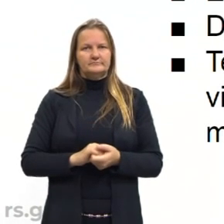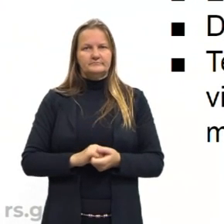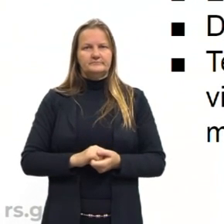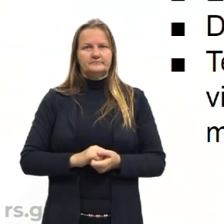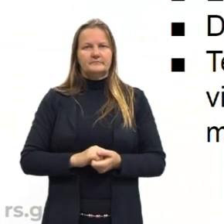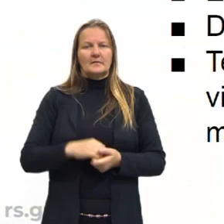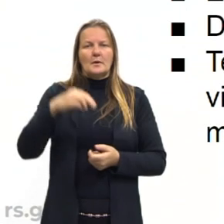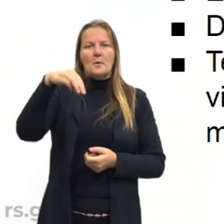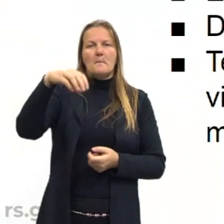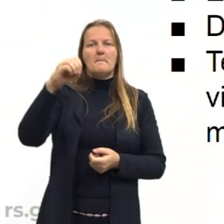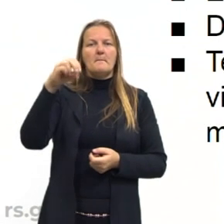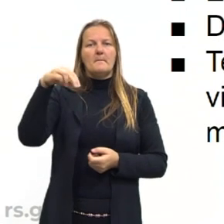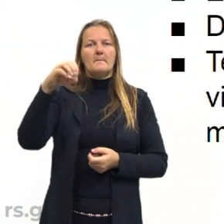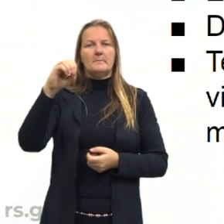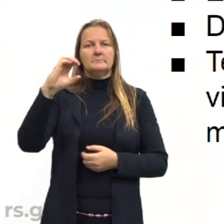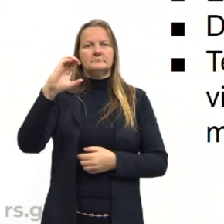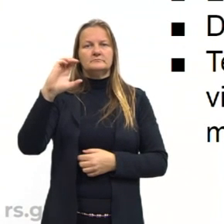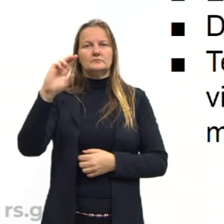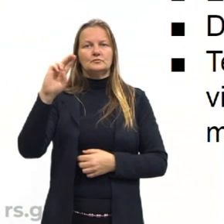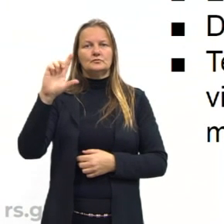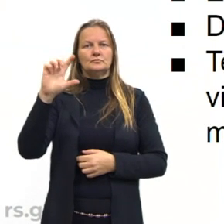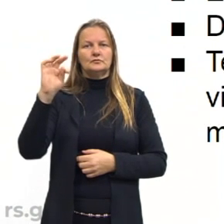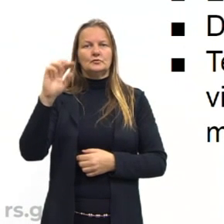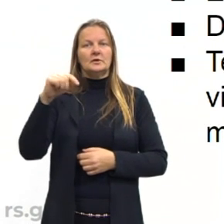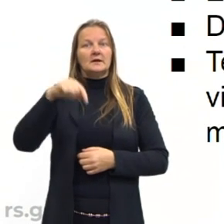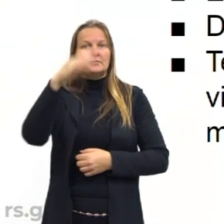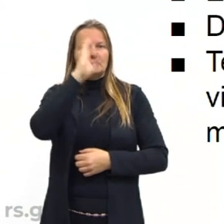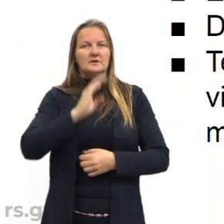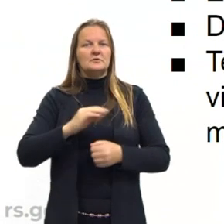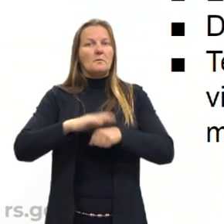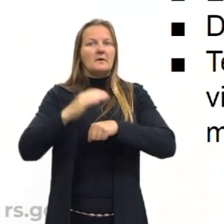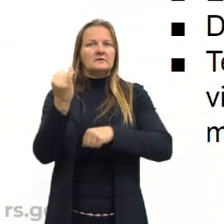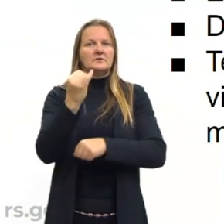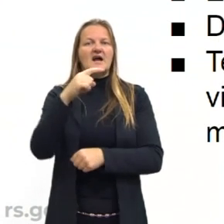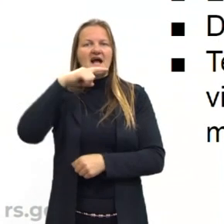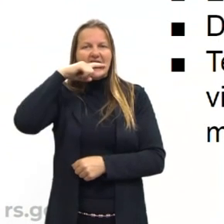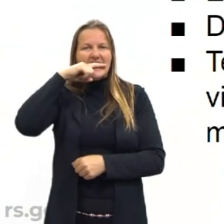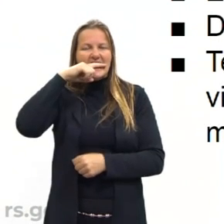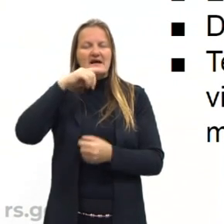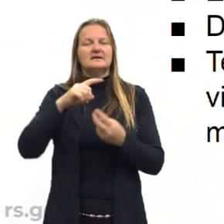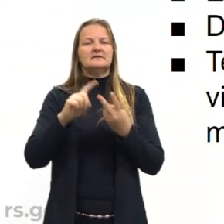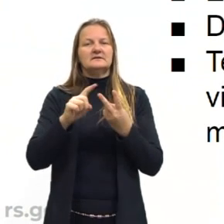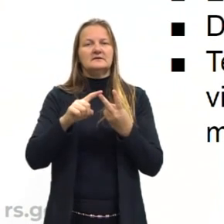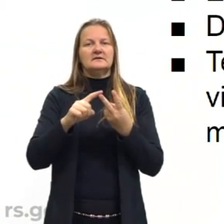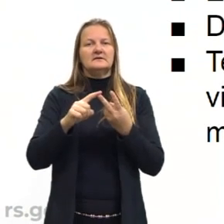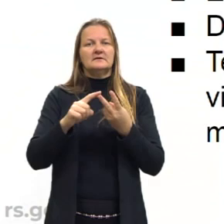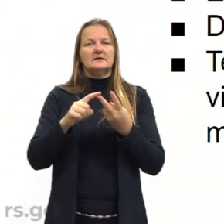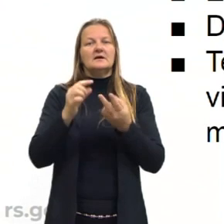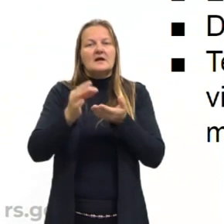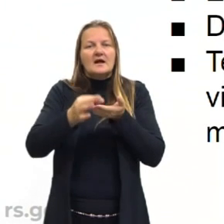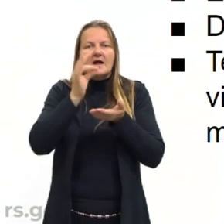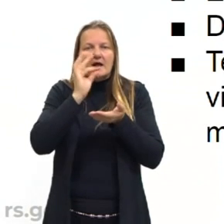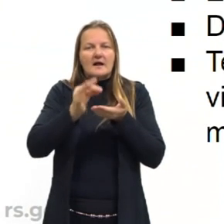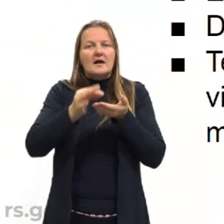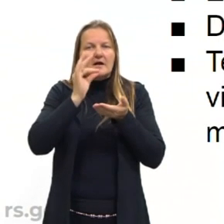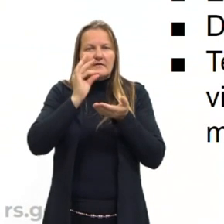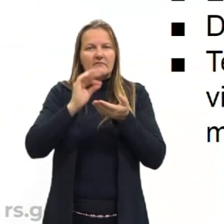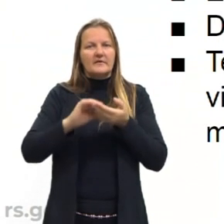As monoculturas mais importantes no Brasil foram a da cana-de-açúcar e a do café.